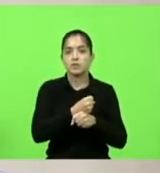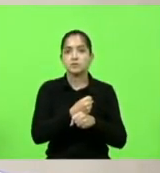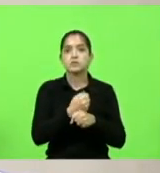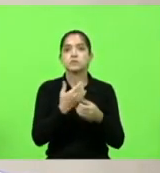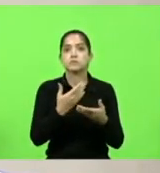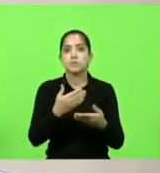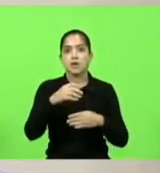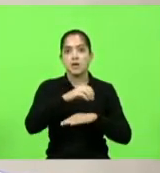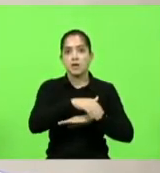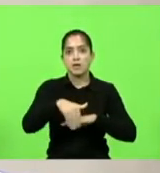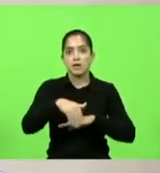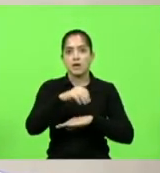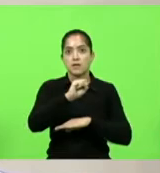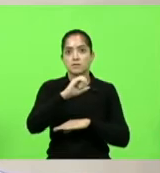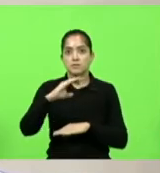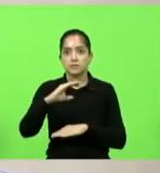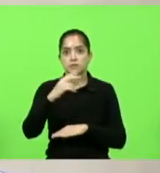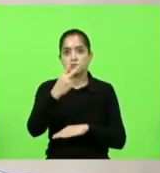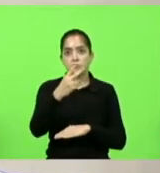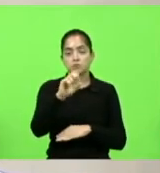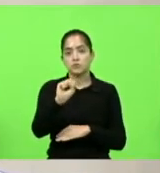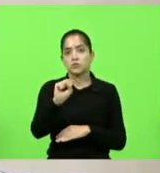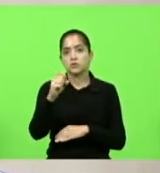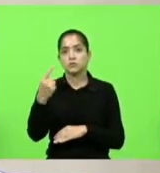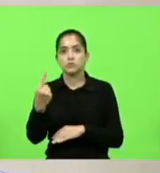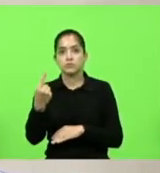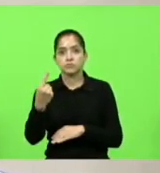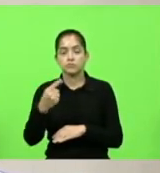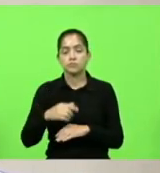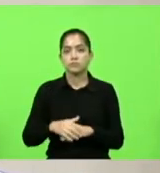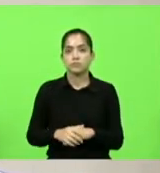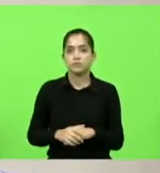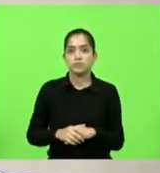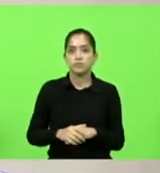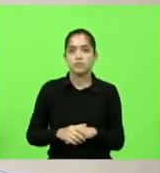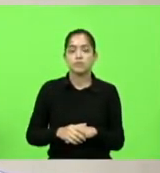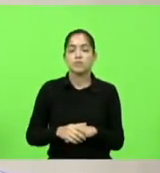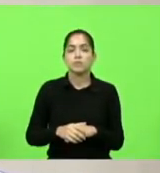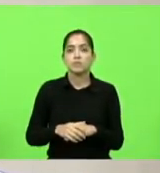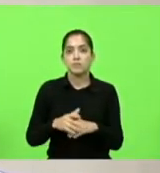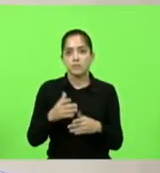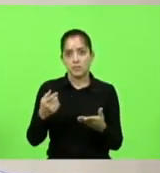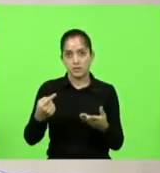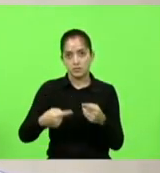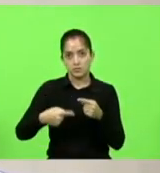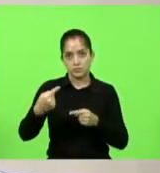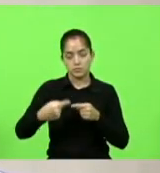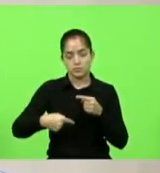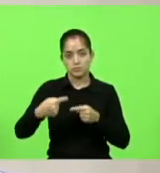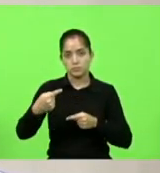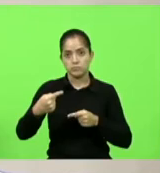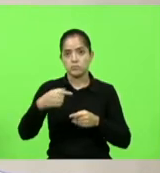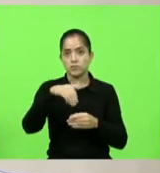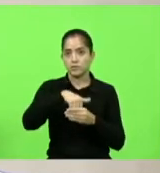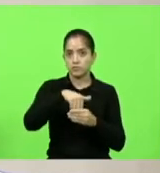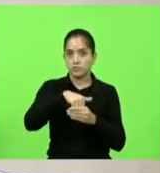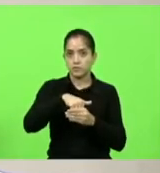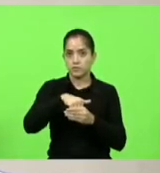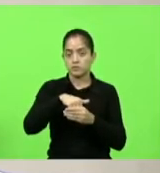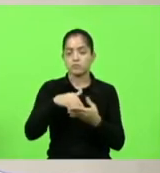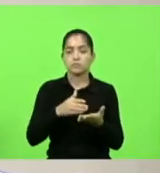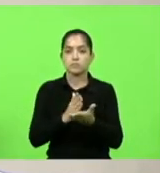-281 no município de Agrolândia. Em discussão? Em votação?